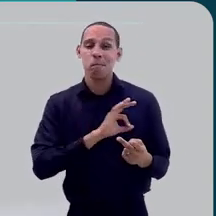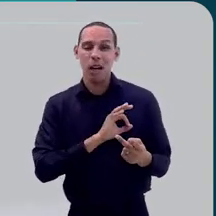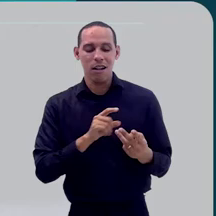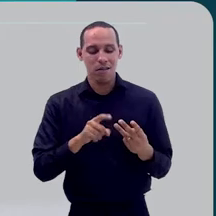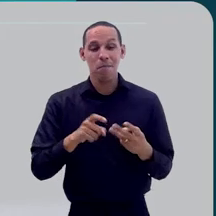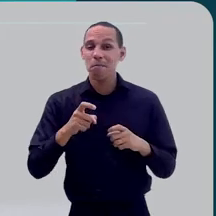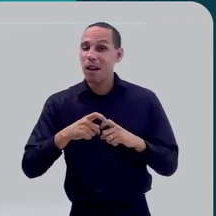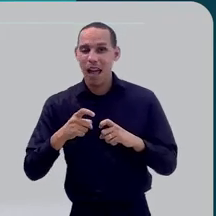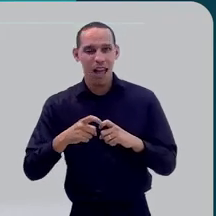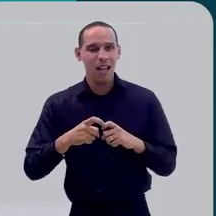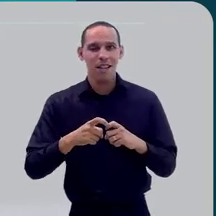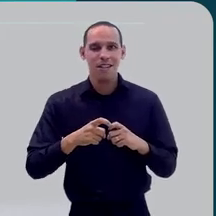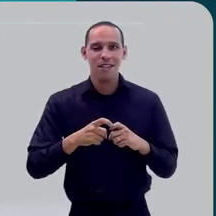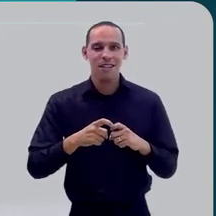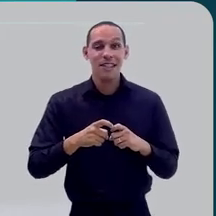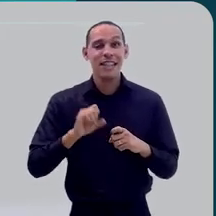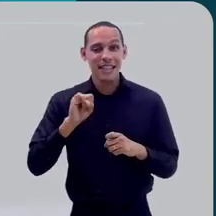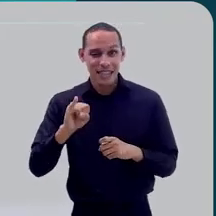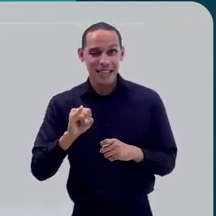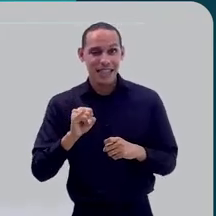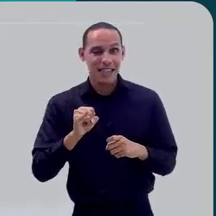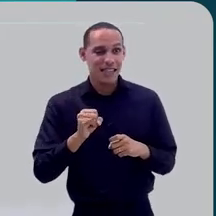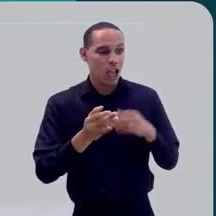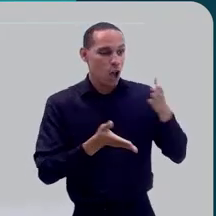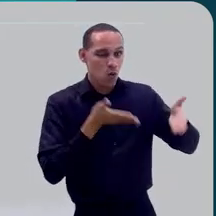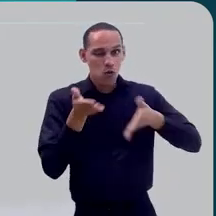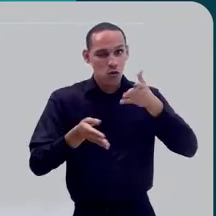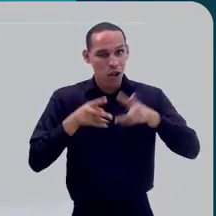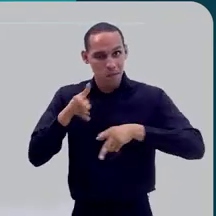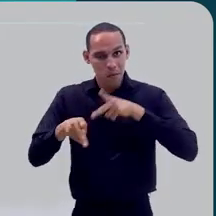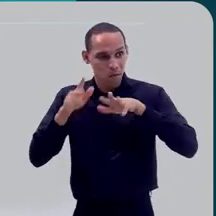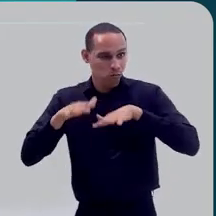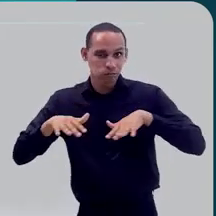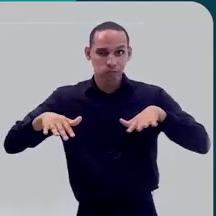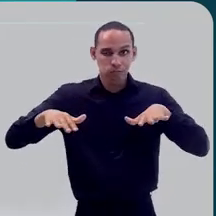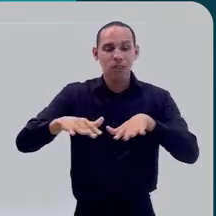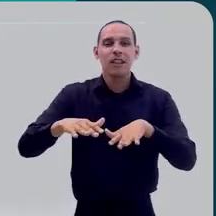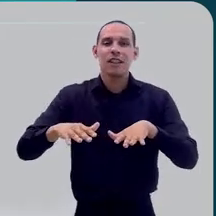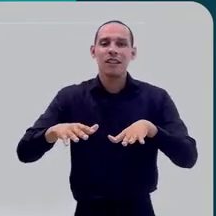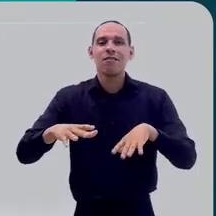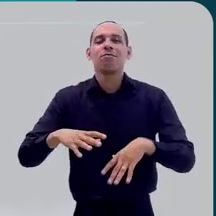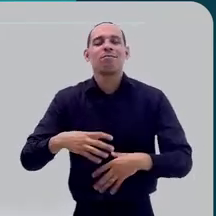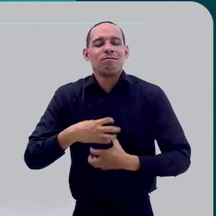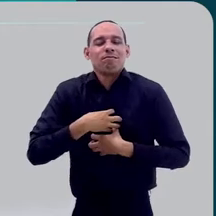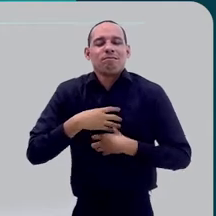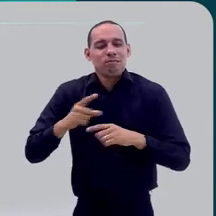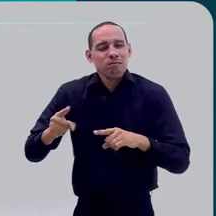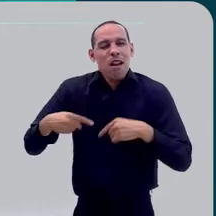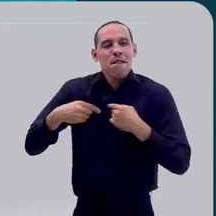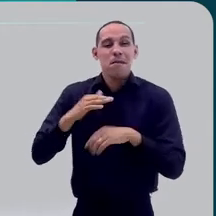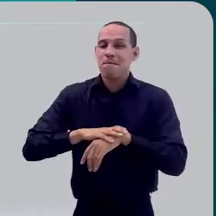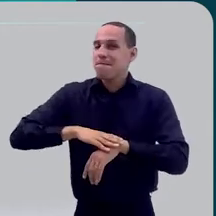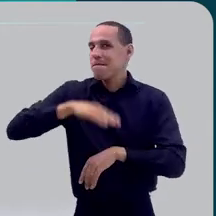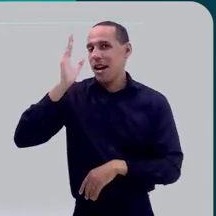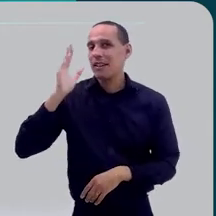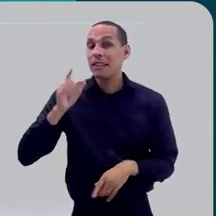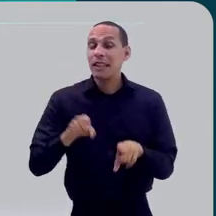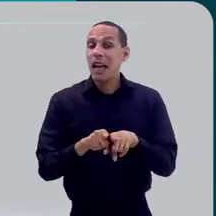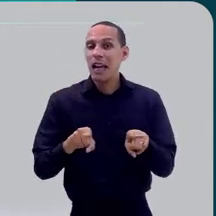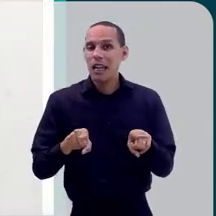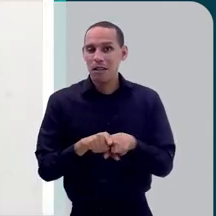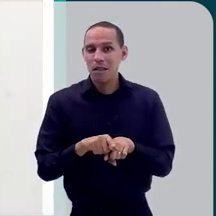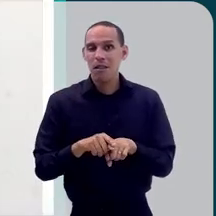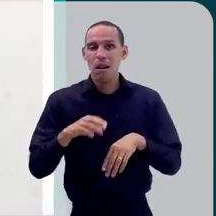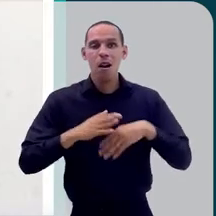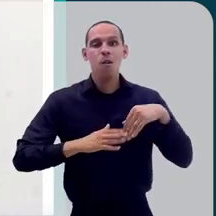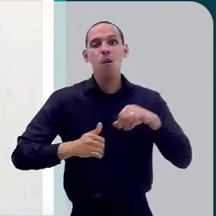Professores, policiais, médicos, todas as profissões que lidam com o público estão mais sujeitas a burnout.